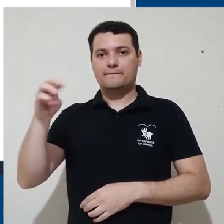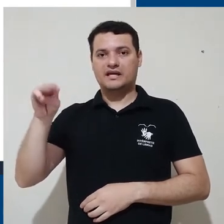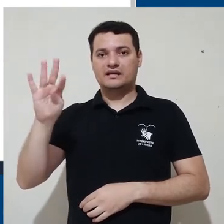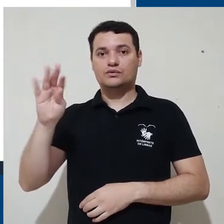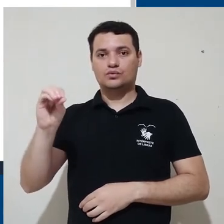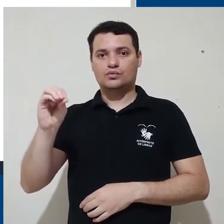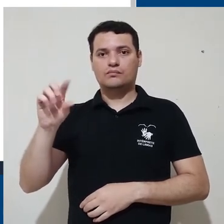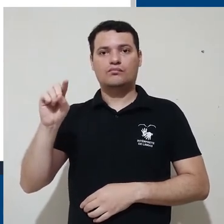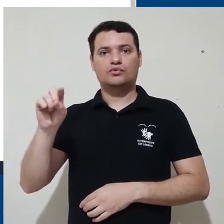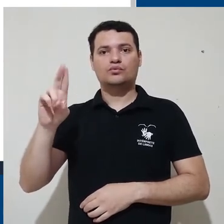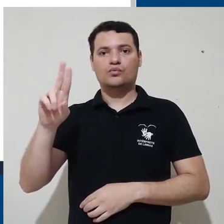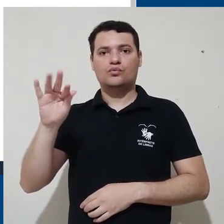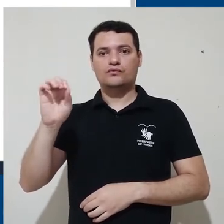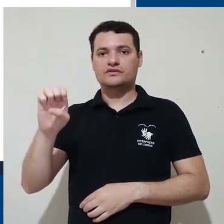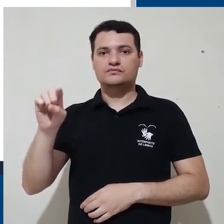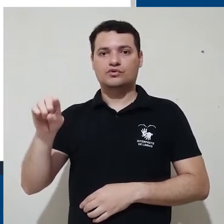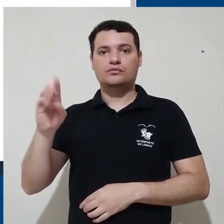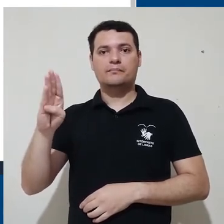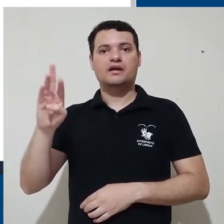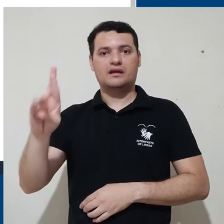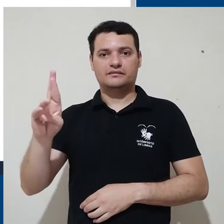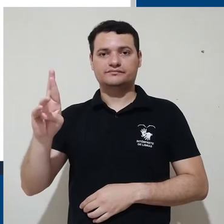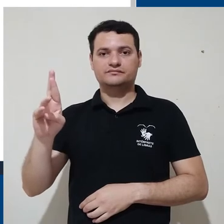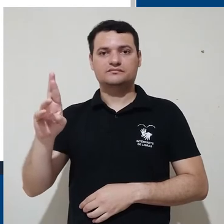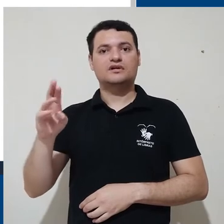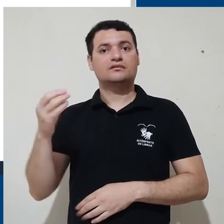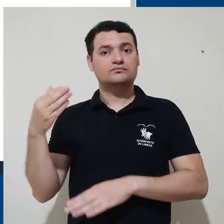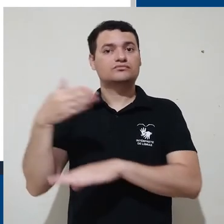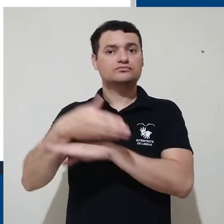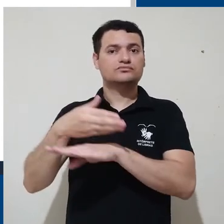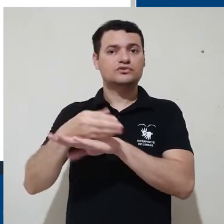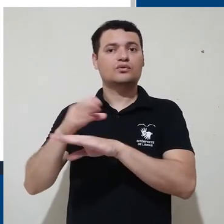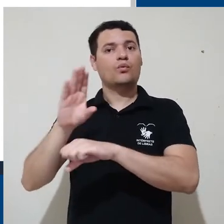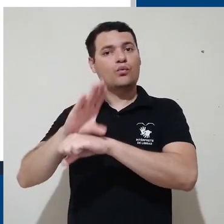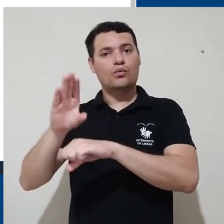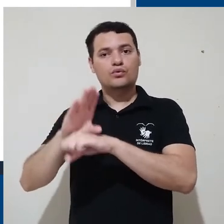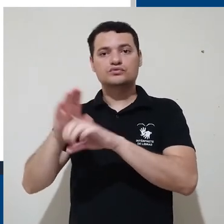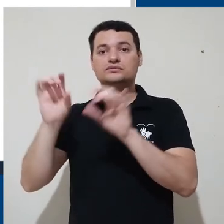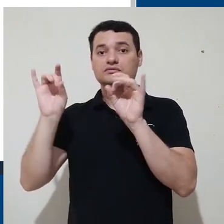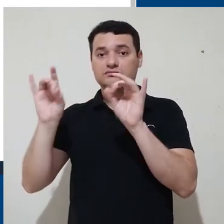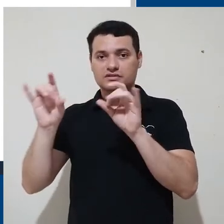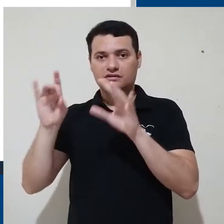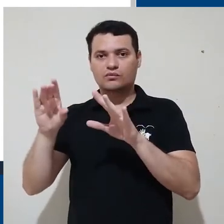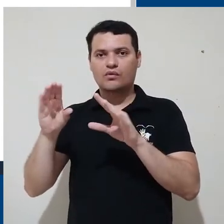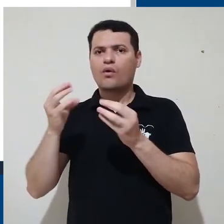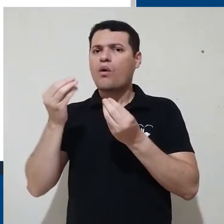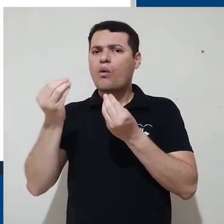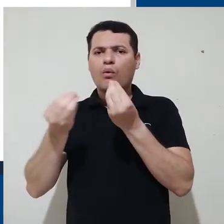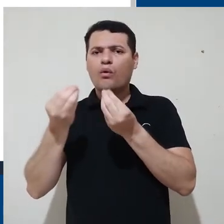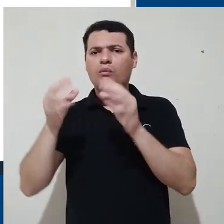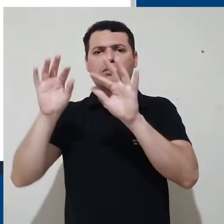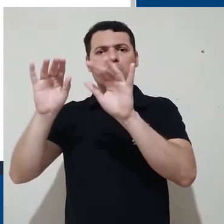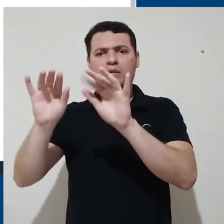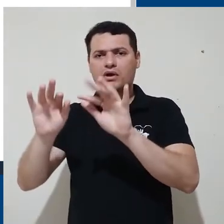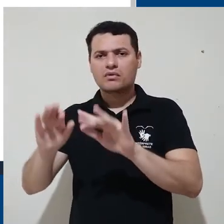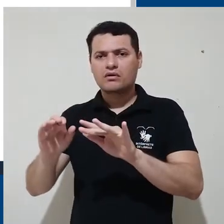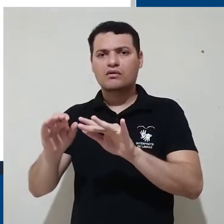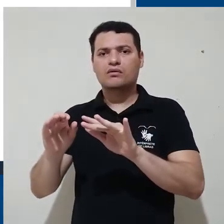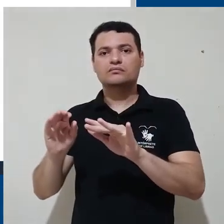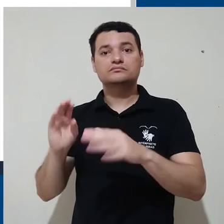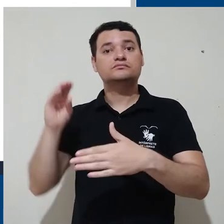Na plataforma de especialização e aperfeiçoamento ficam os cursos de especialização e aperfeiçoamento. O cadastro